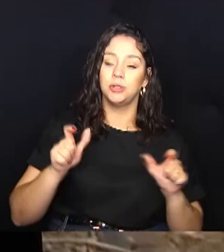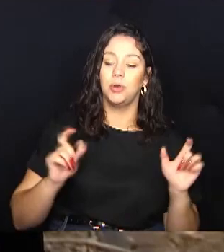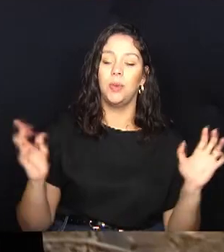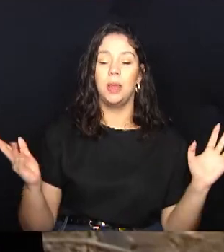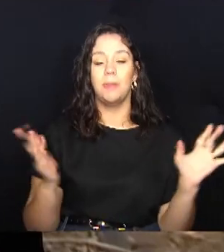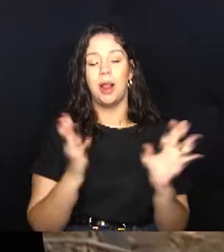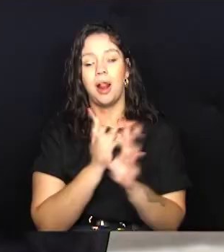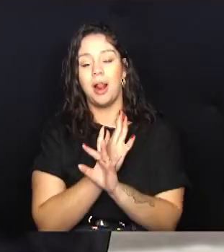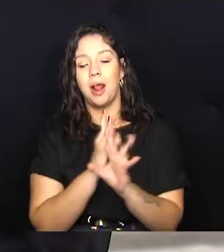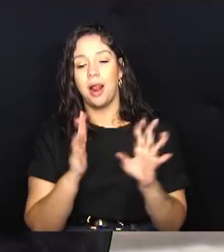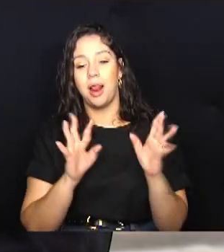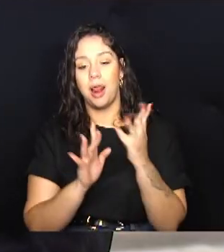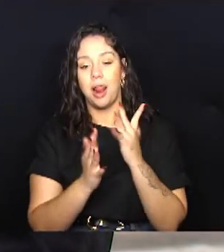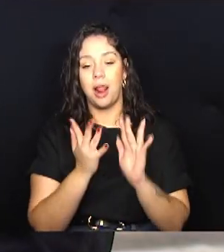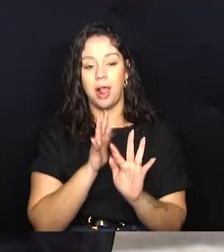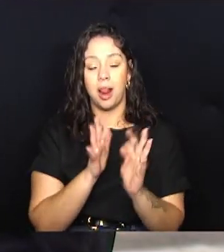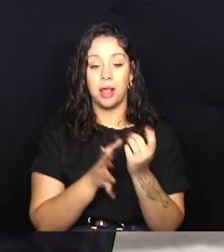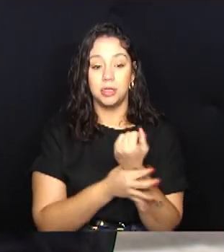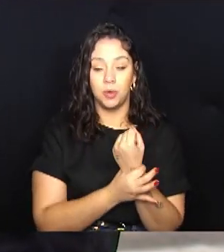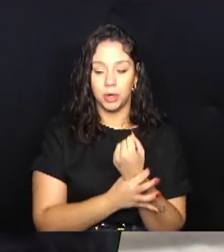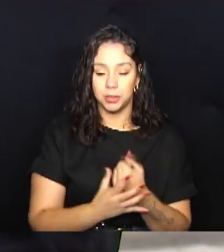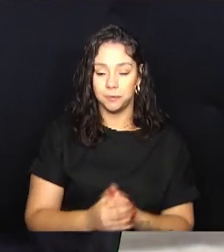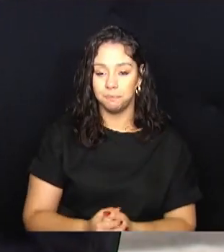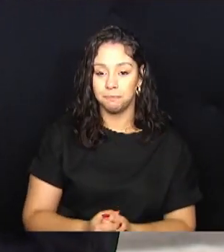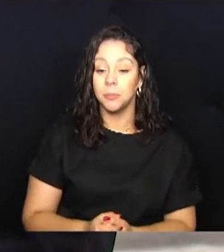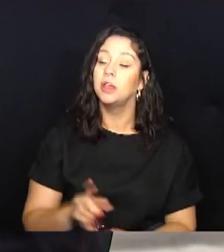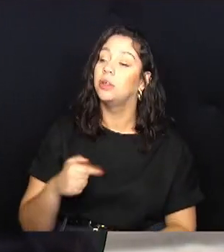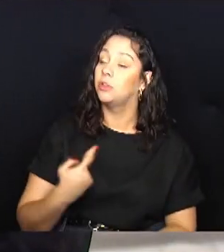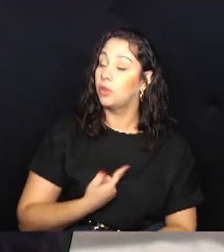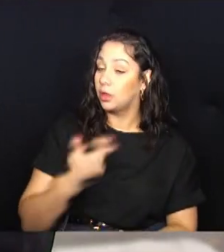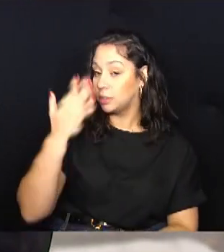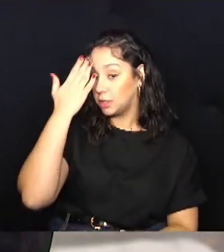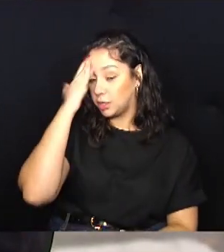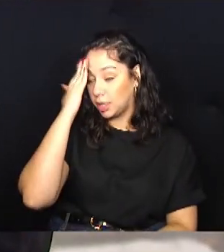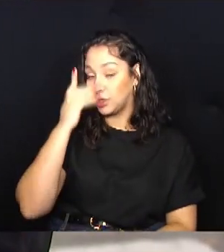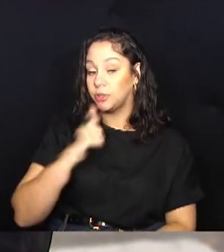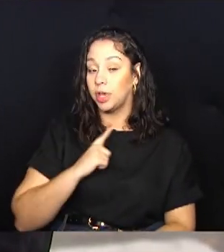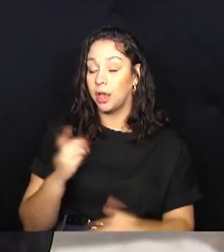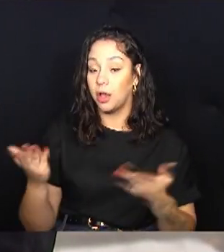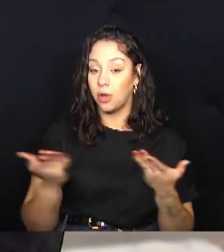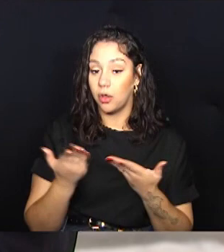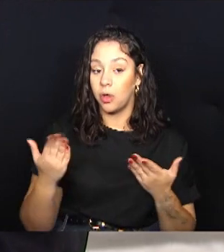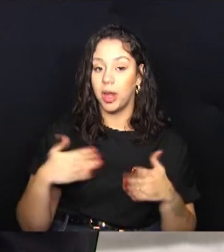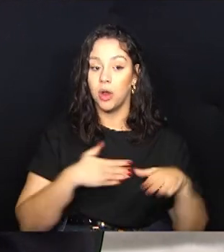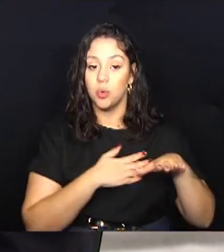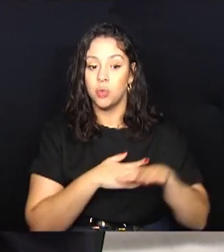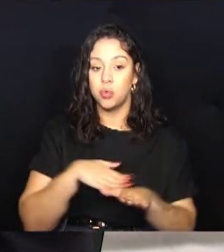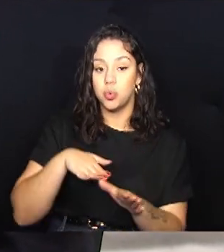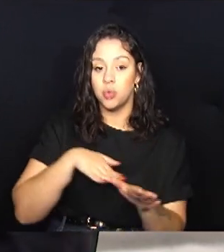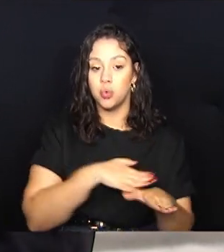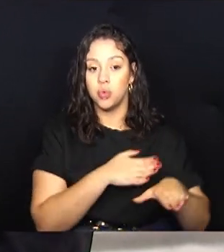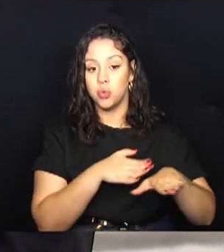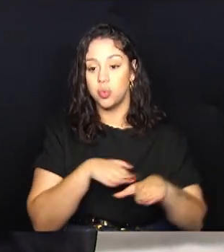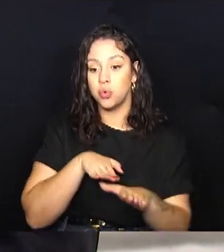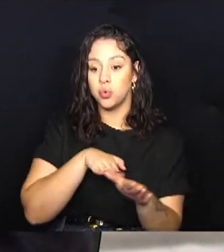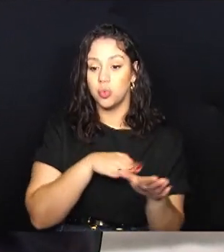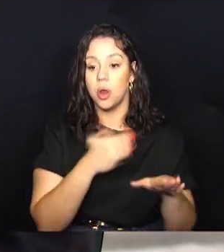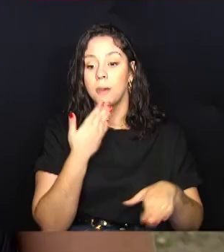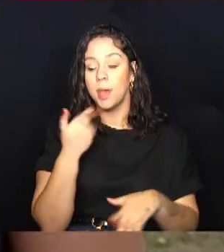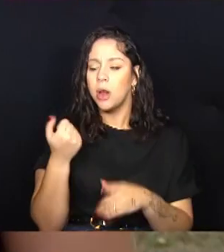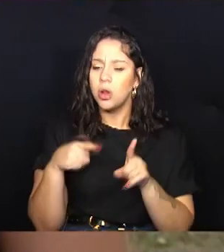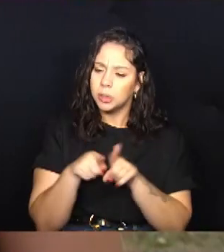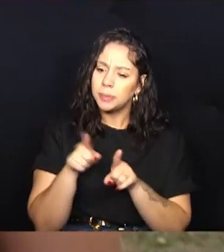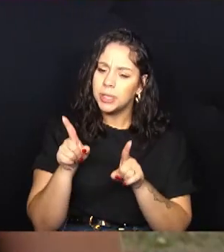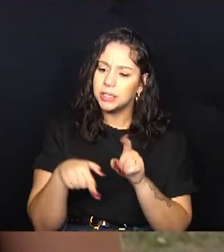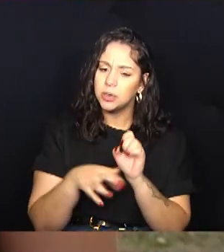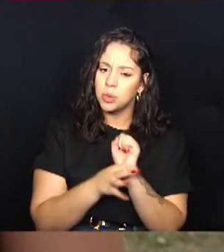segurança pela via. A gente entende que o fluxo vai fluir muito melhor, inclusive com questão de segurança,